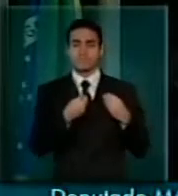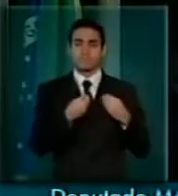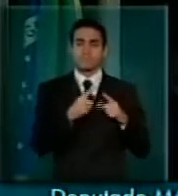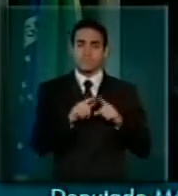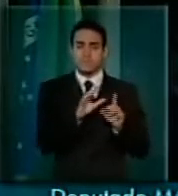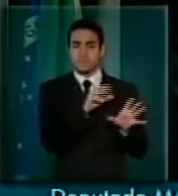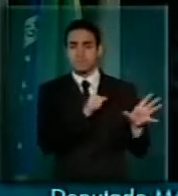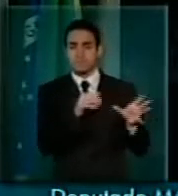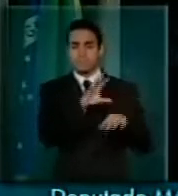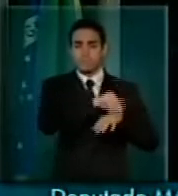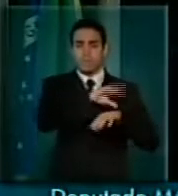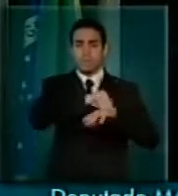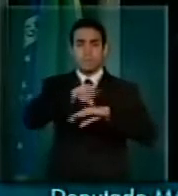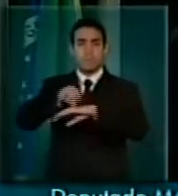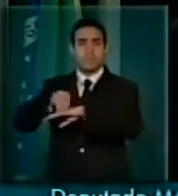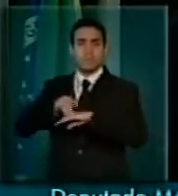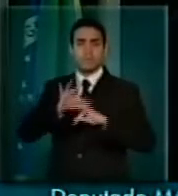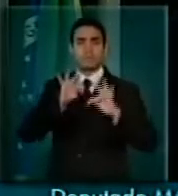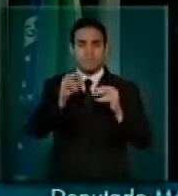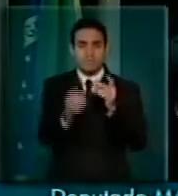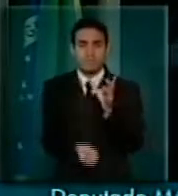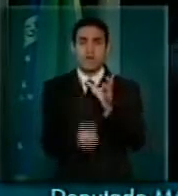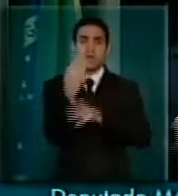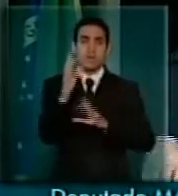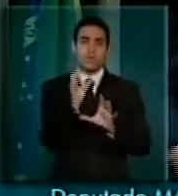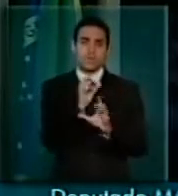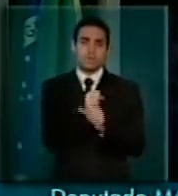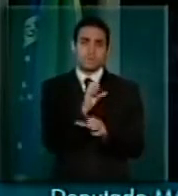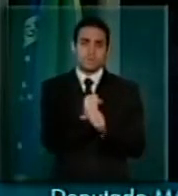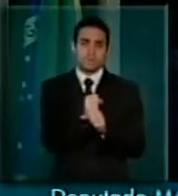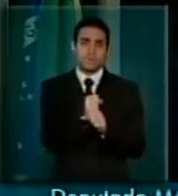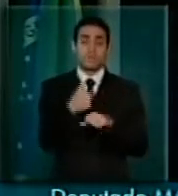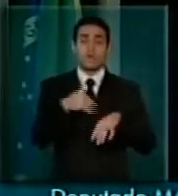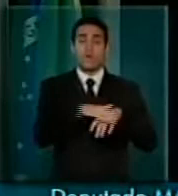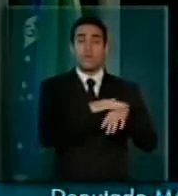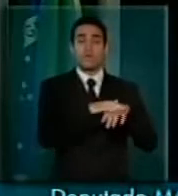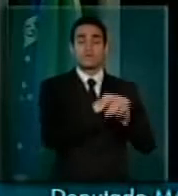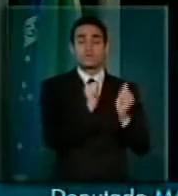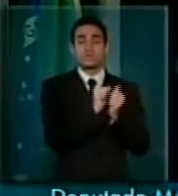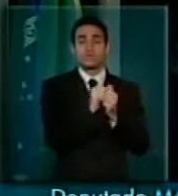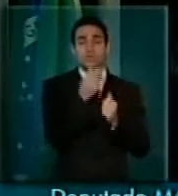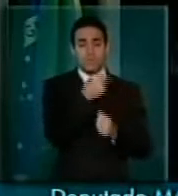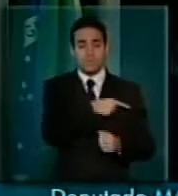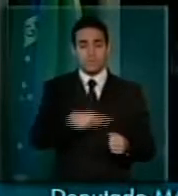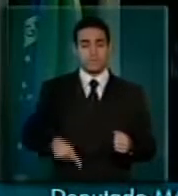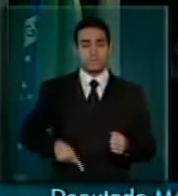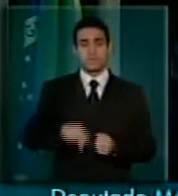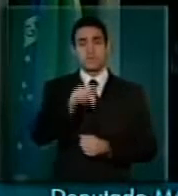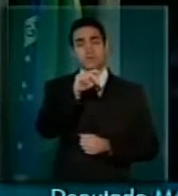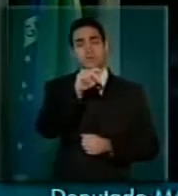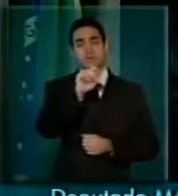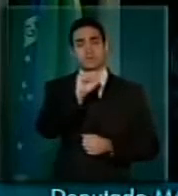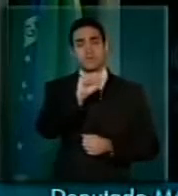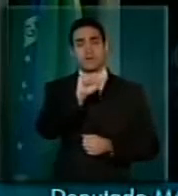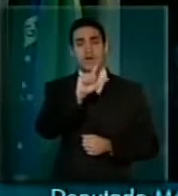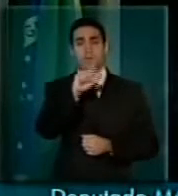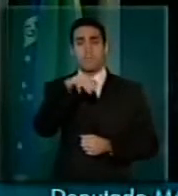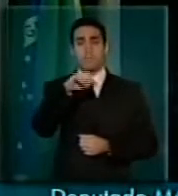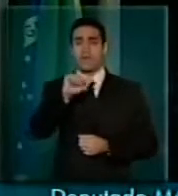junto com o meu presidente, senador Almeida Lima, junto